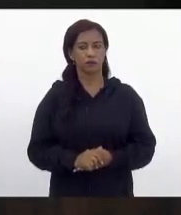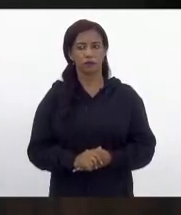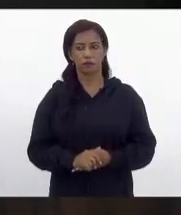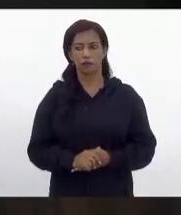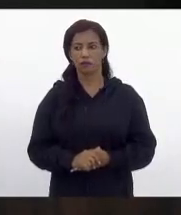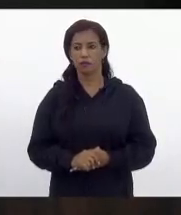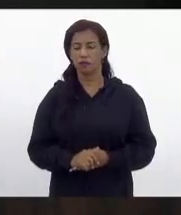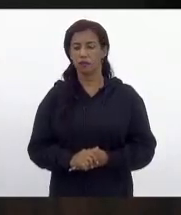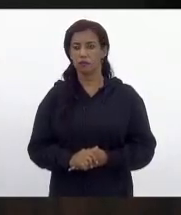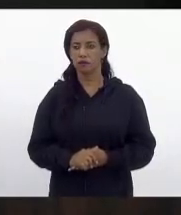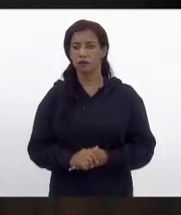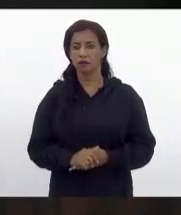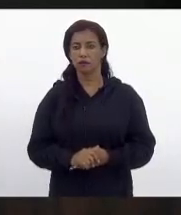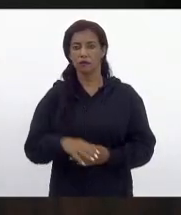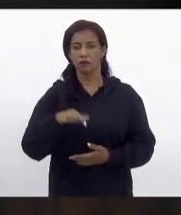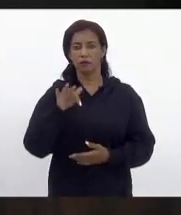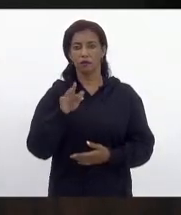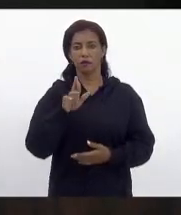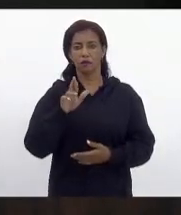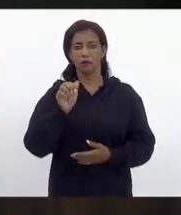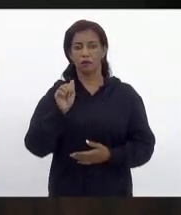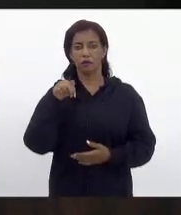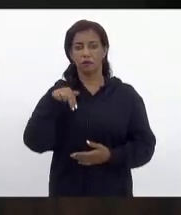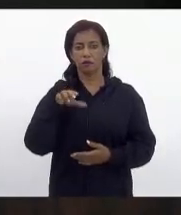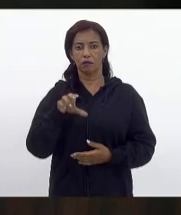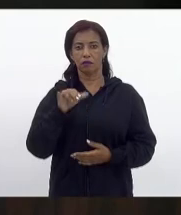Deputada Franciane Mota.